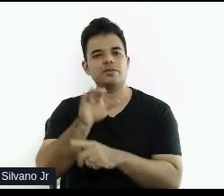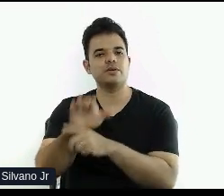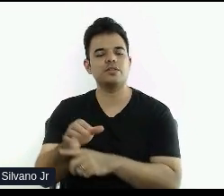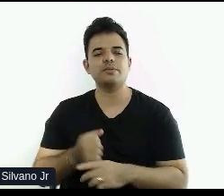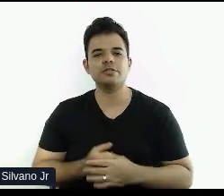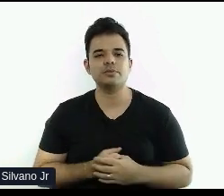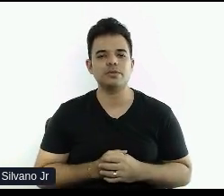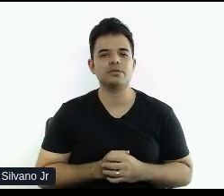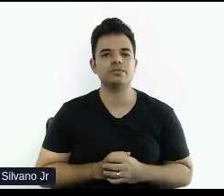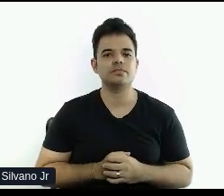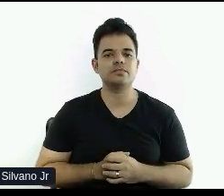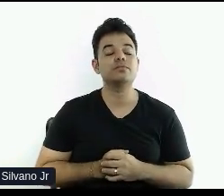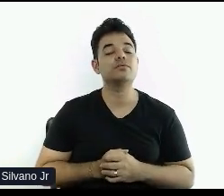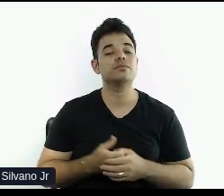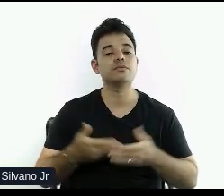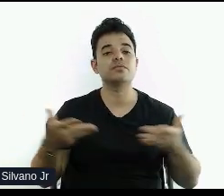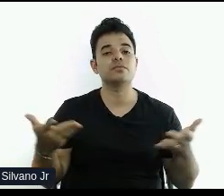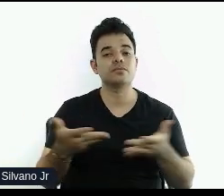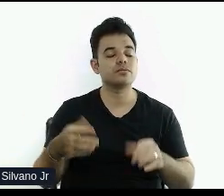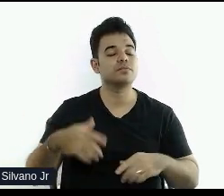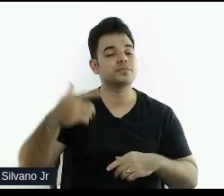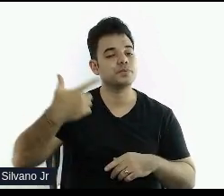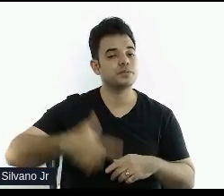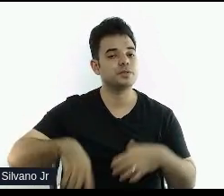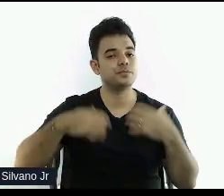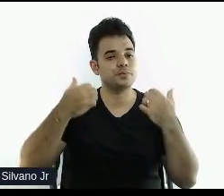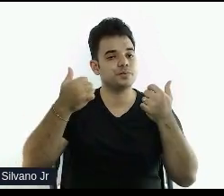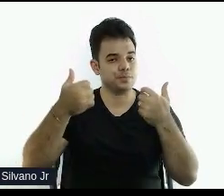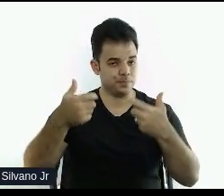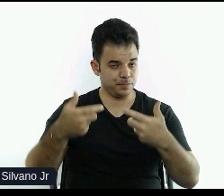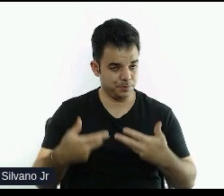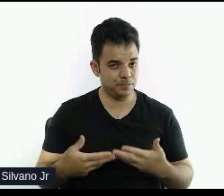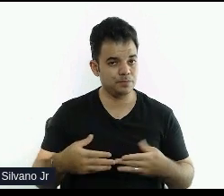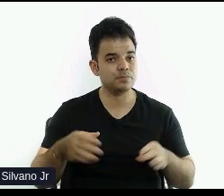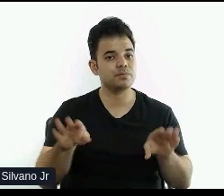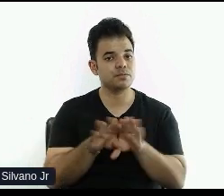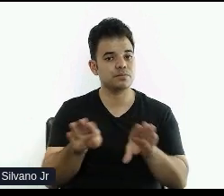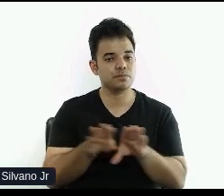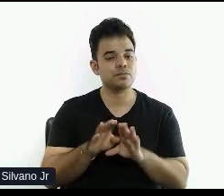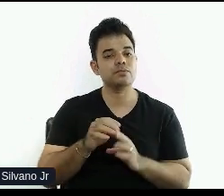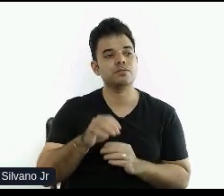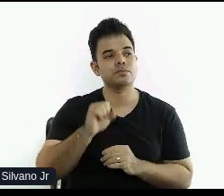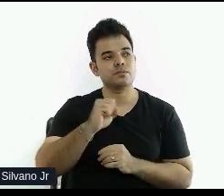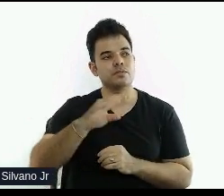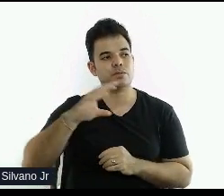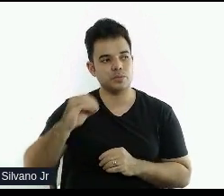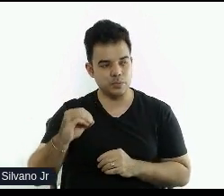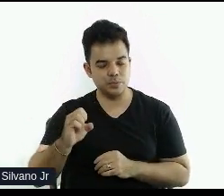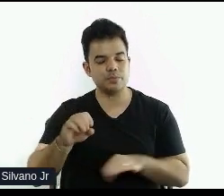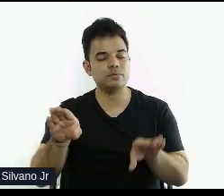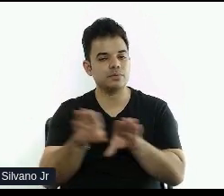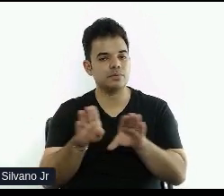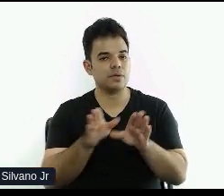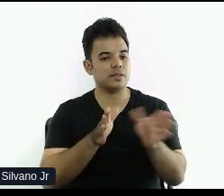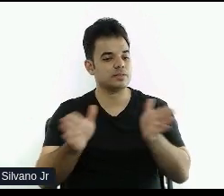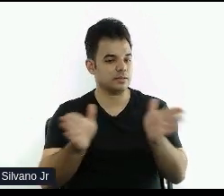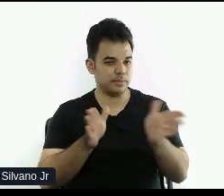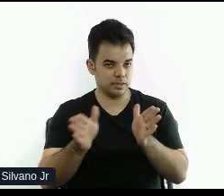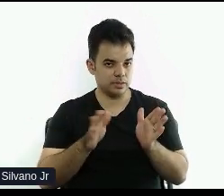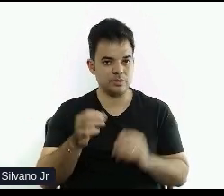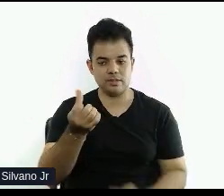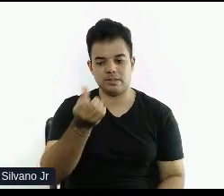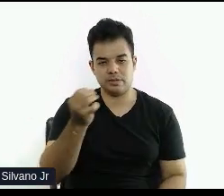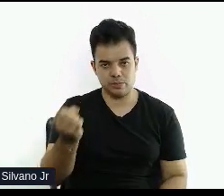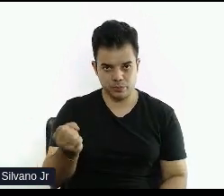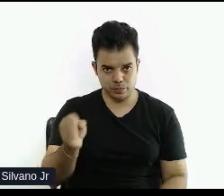E agora eu vou trazer um pouquinho da relação entre SEO e acessibilidade em si. 68% das